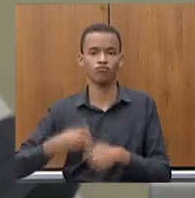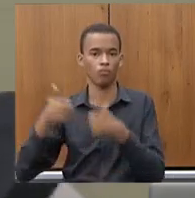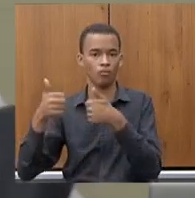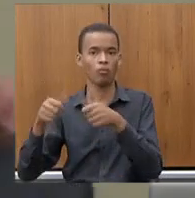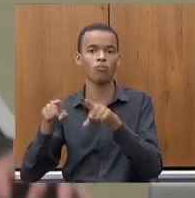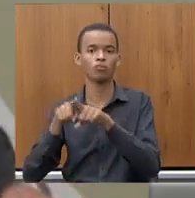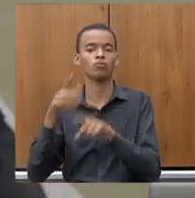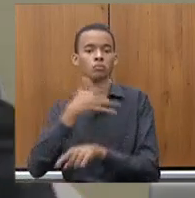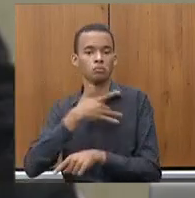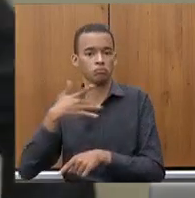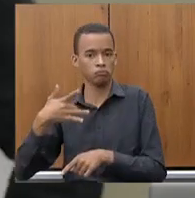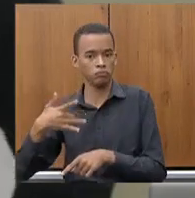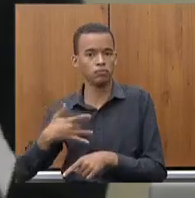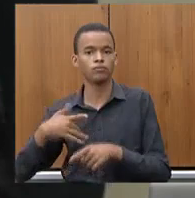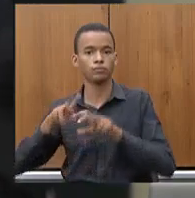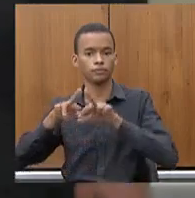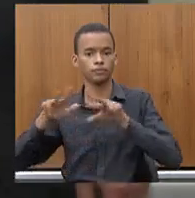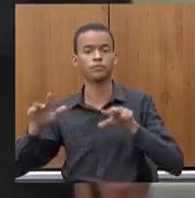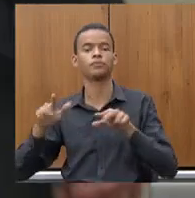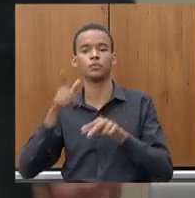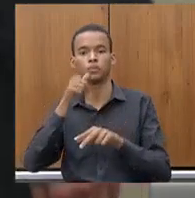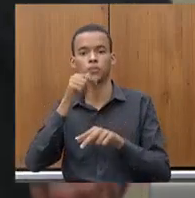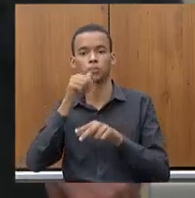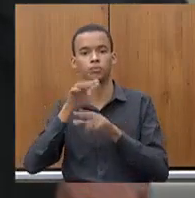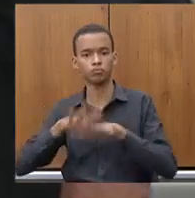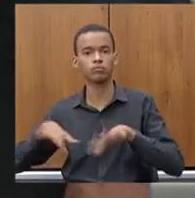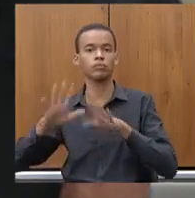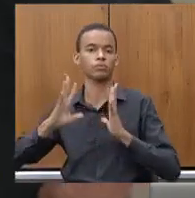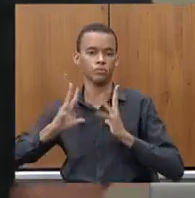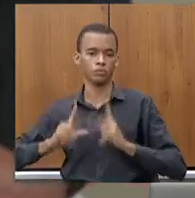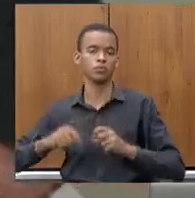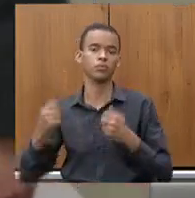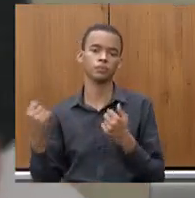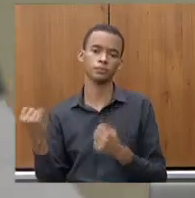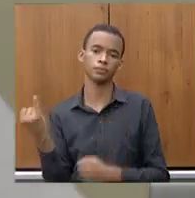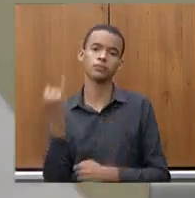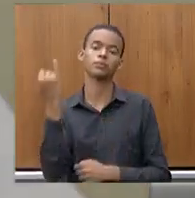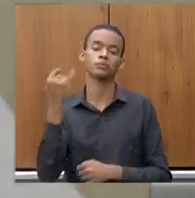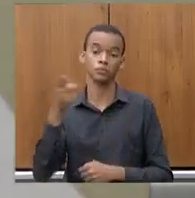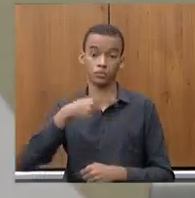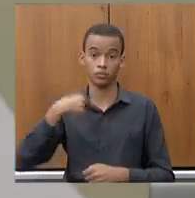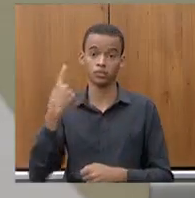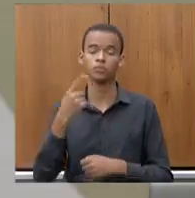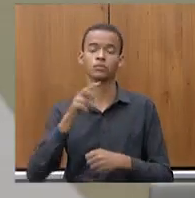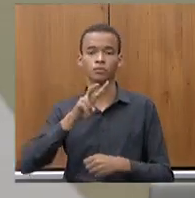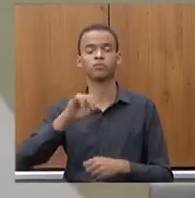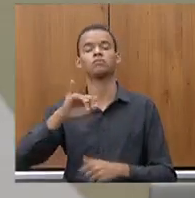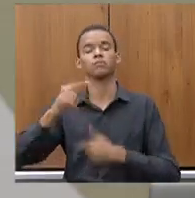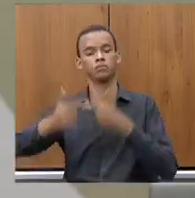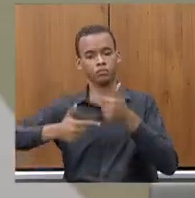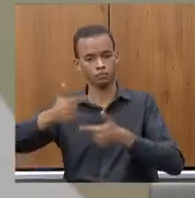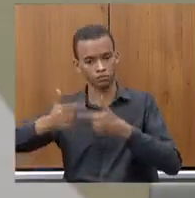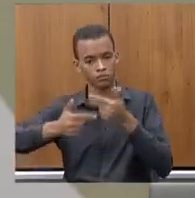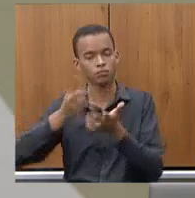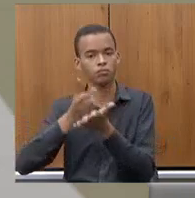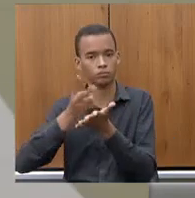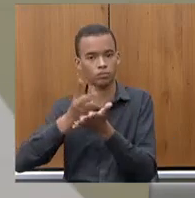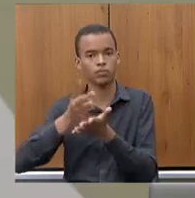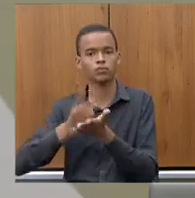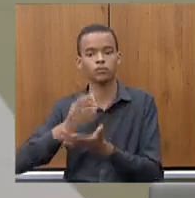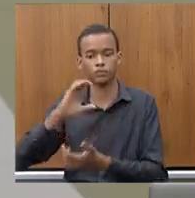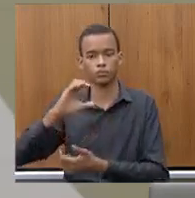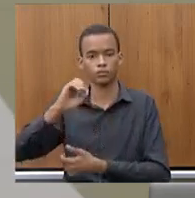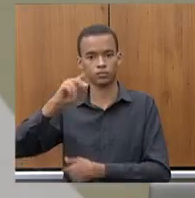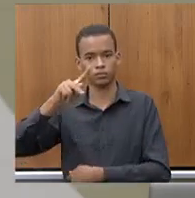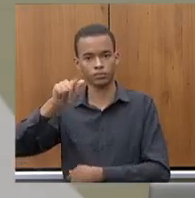também extremamente importantes vamos continuar trabalhando para que a Copasa possa continuar nessa toada de execução